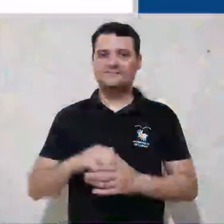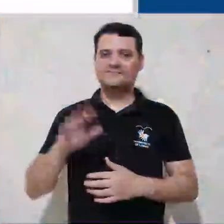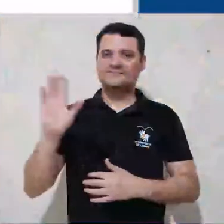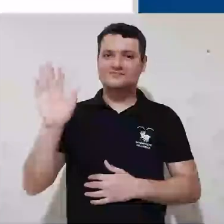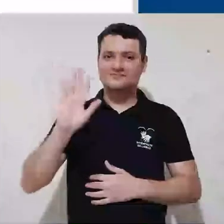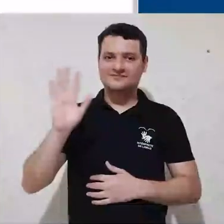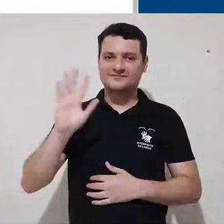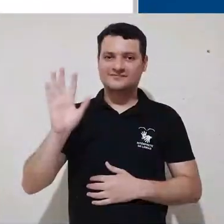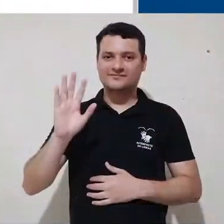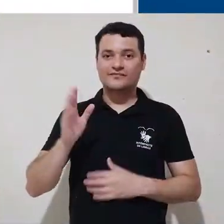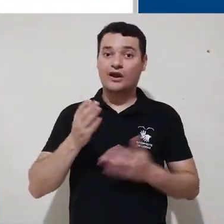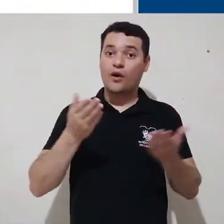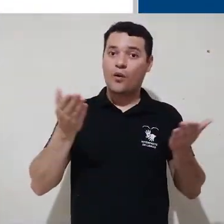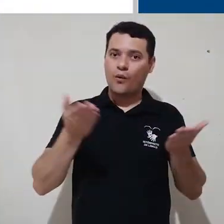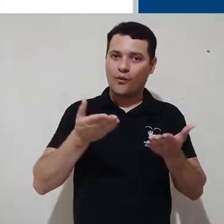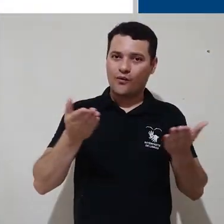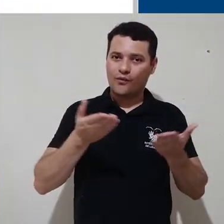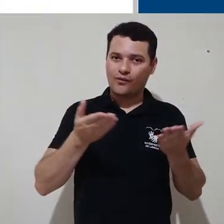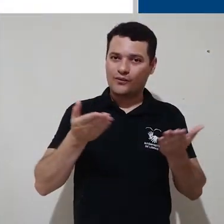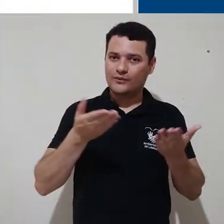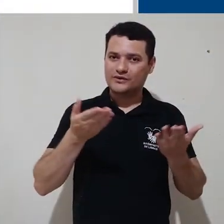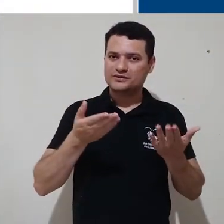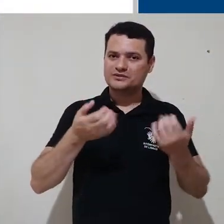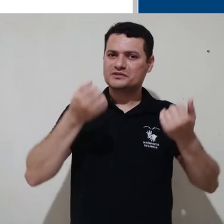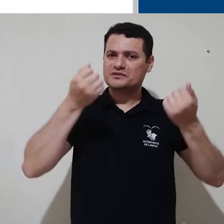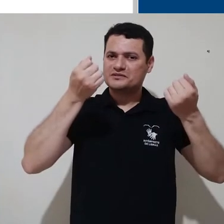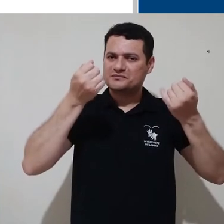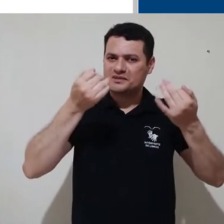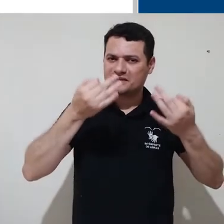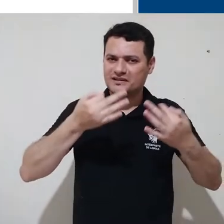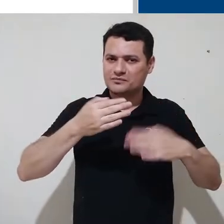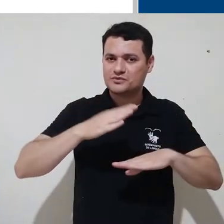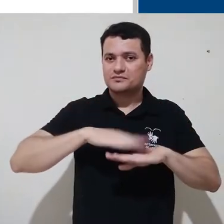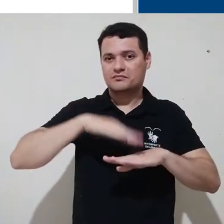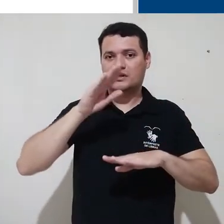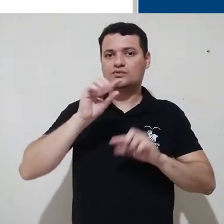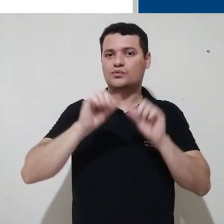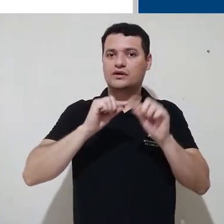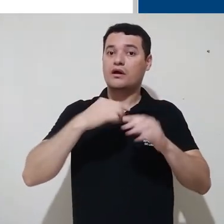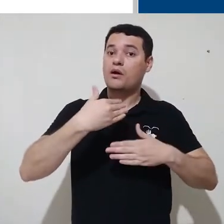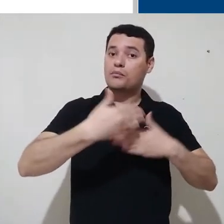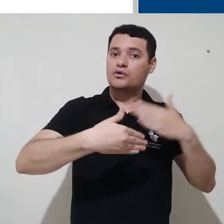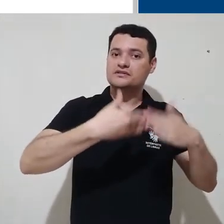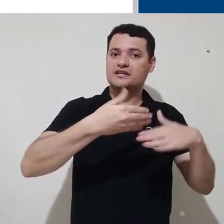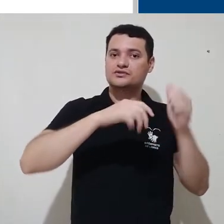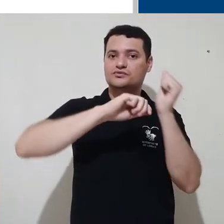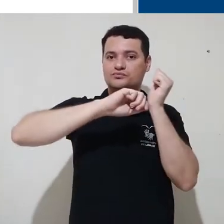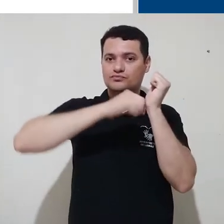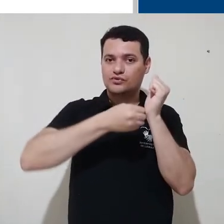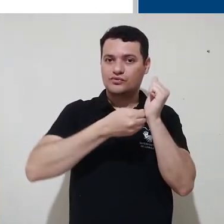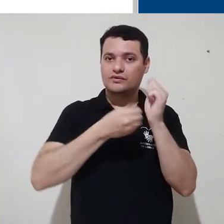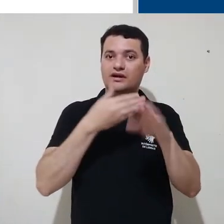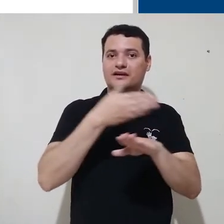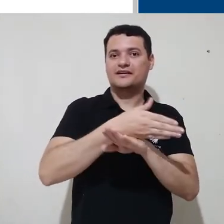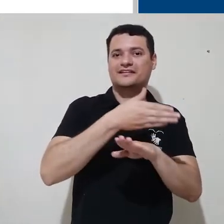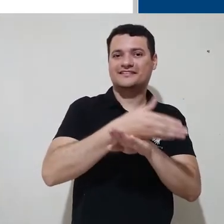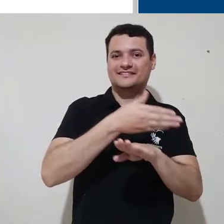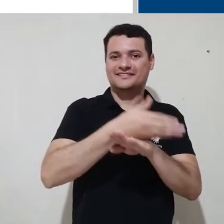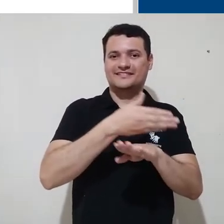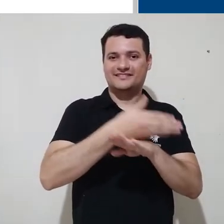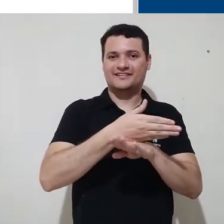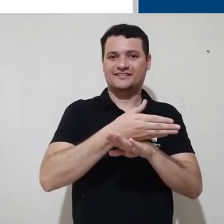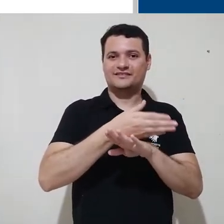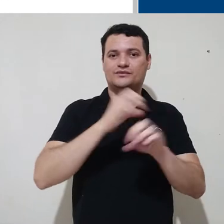Olá, hoje daremos mais informações sobre o processo de login em uma plataforma Moodle,